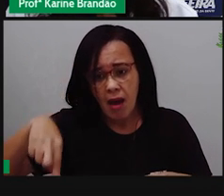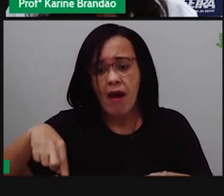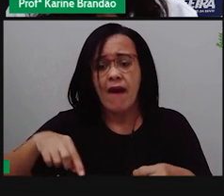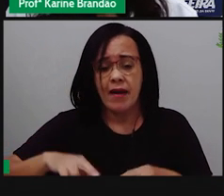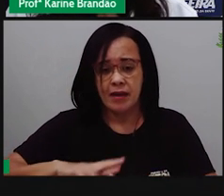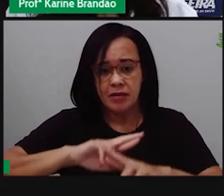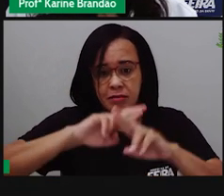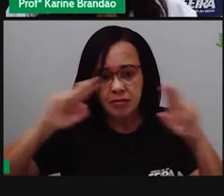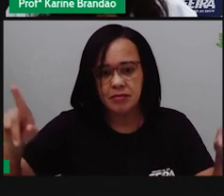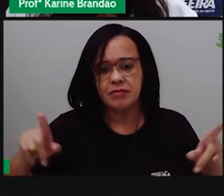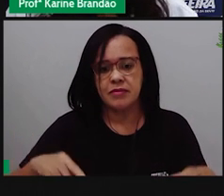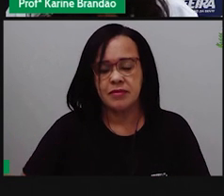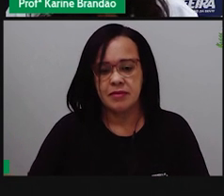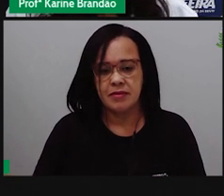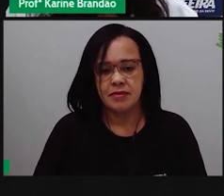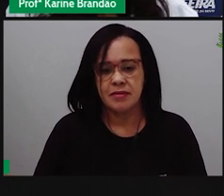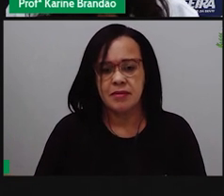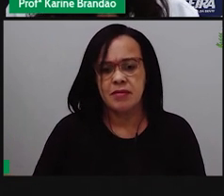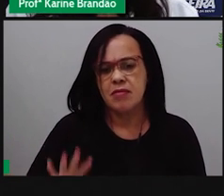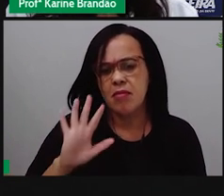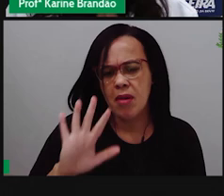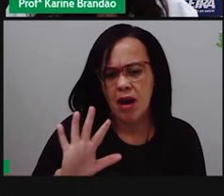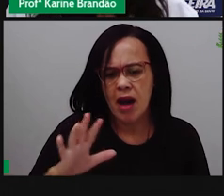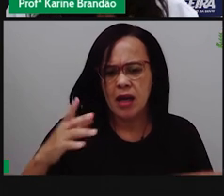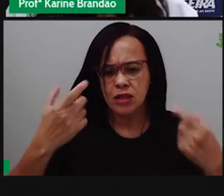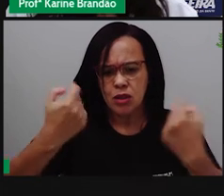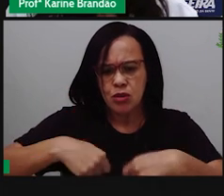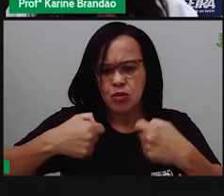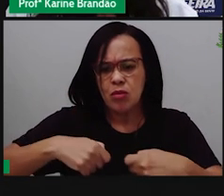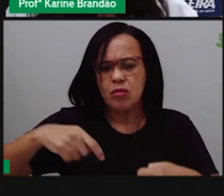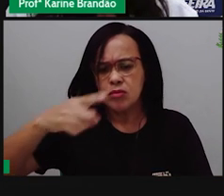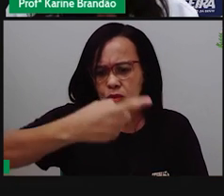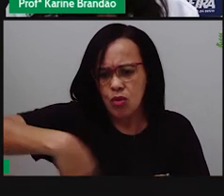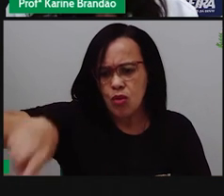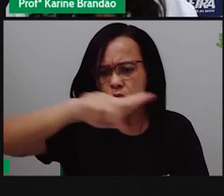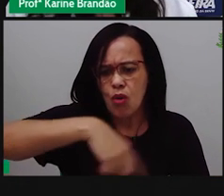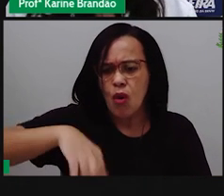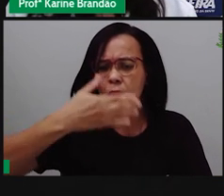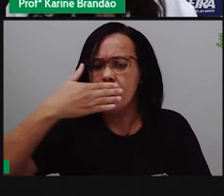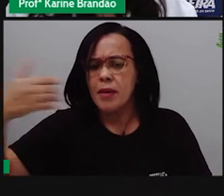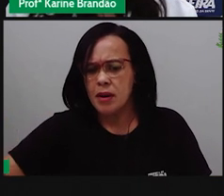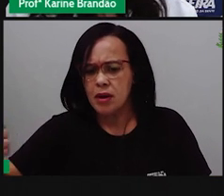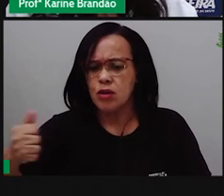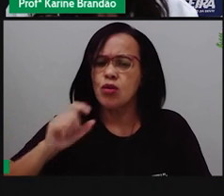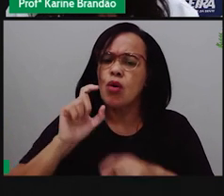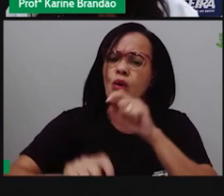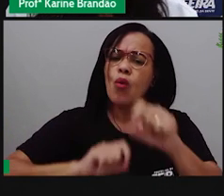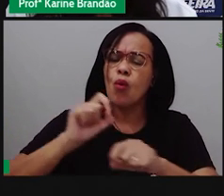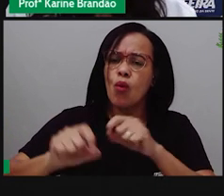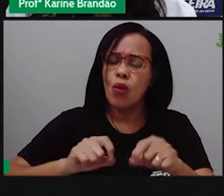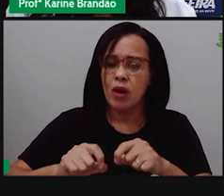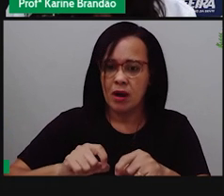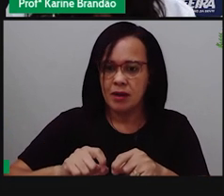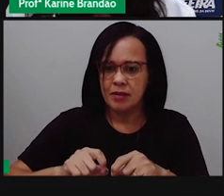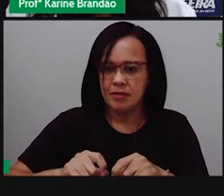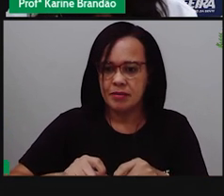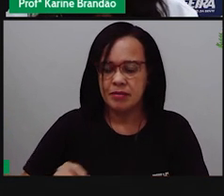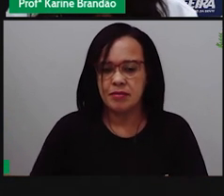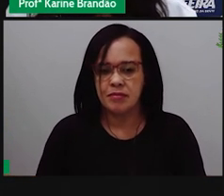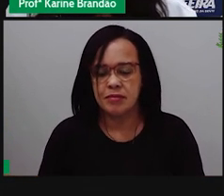aspectos, é mais competente. Nossa, pró, é mesmo. Então, quando a gente observa toda essa